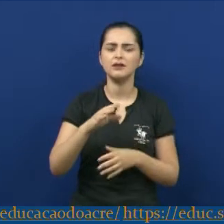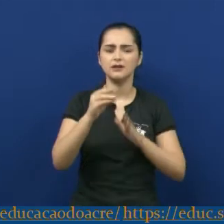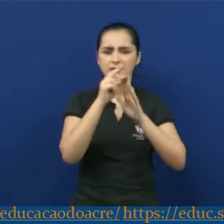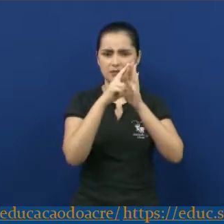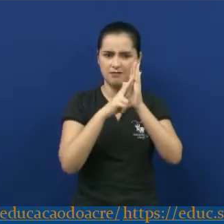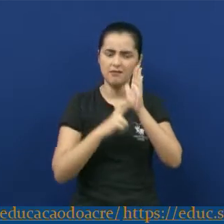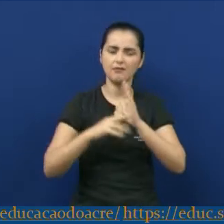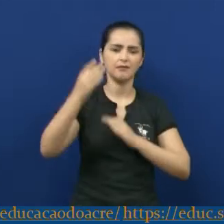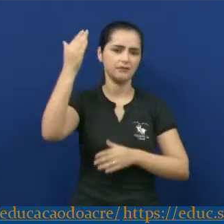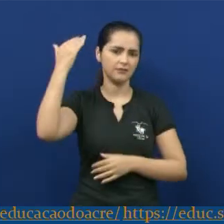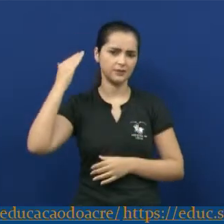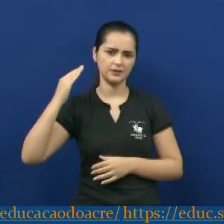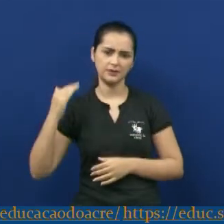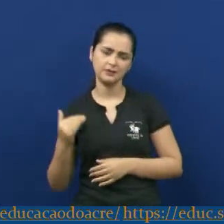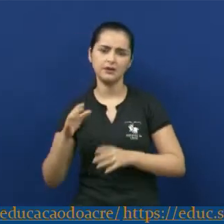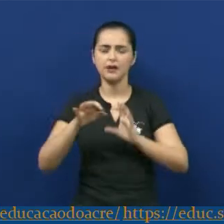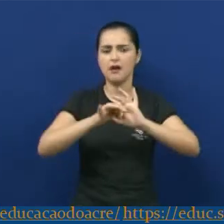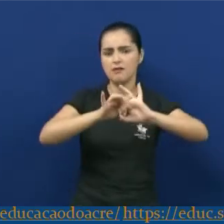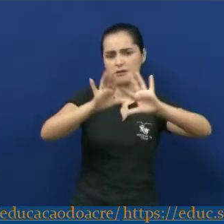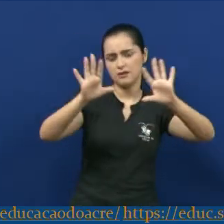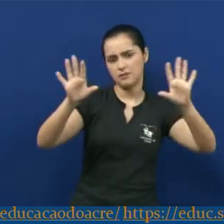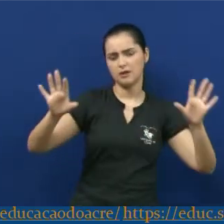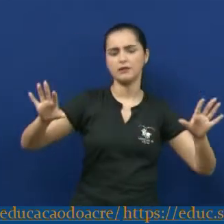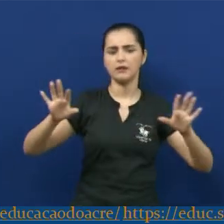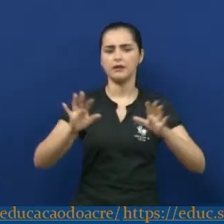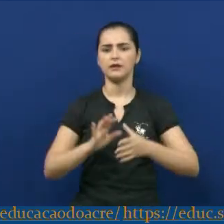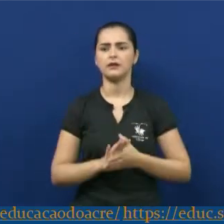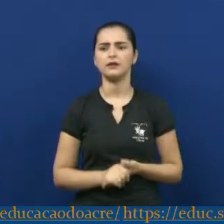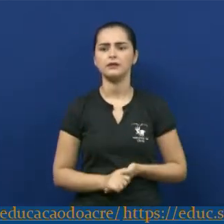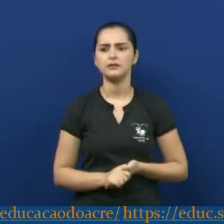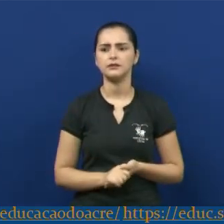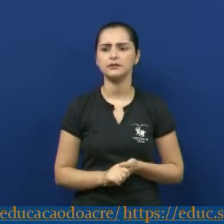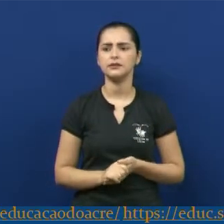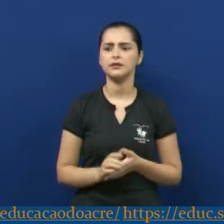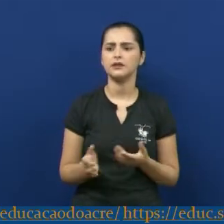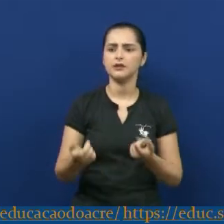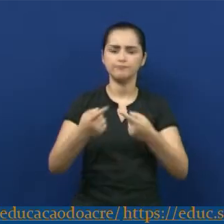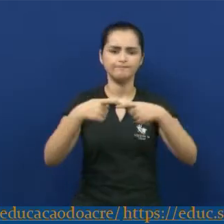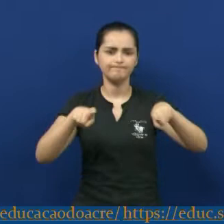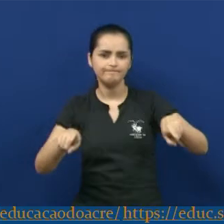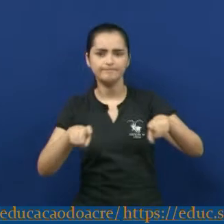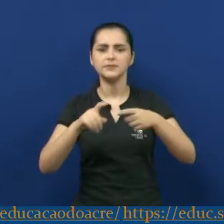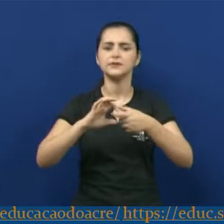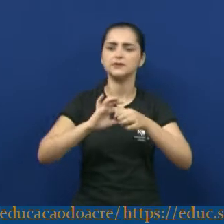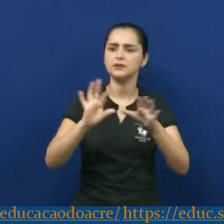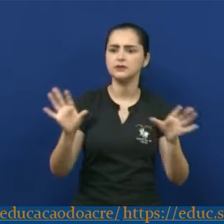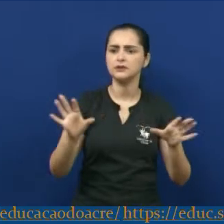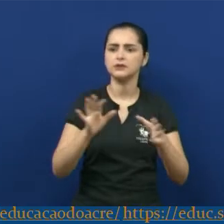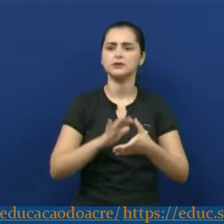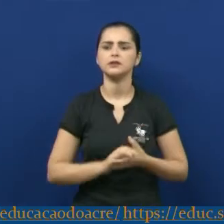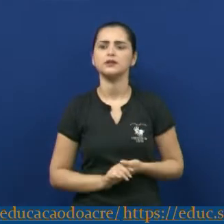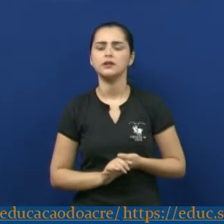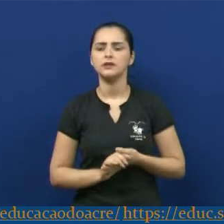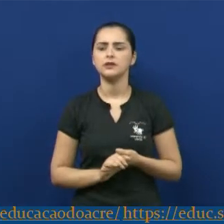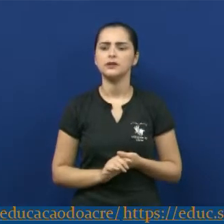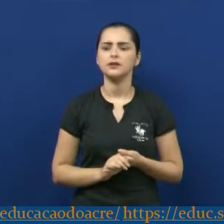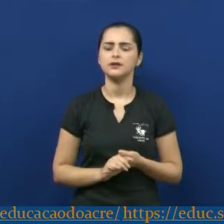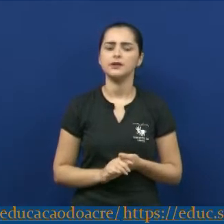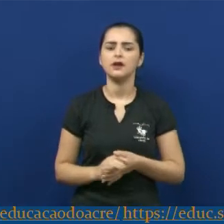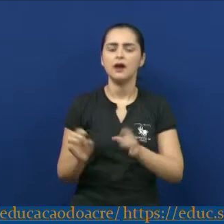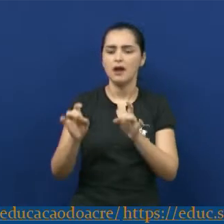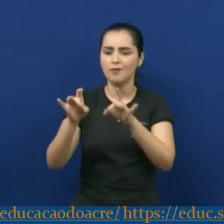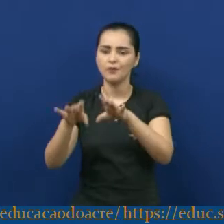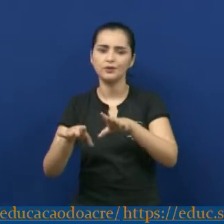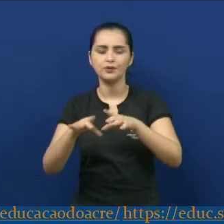artísticas, liberdade formal, versos livres, abandono da forma fixa, ausência de pontuação,